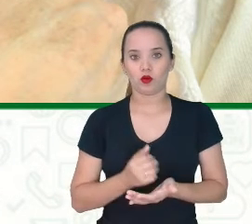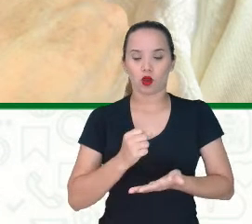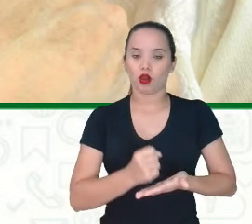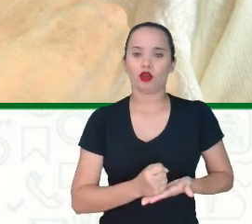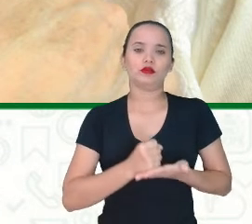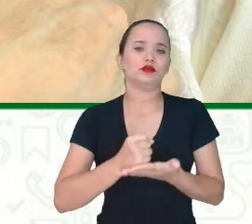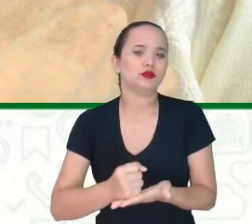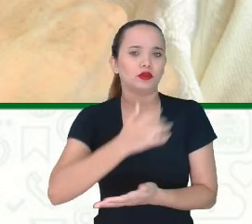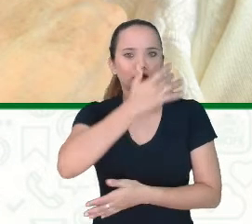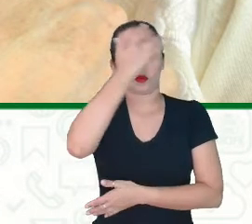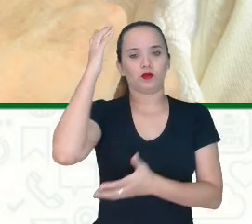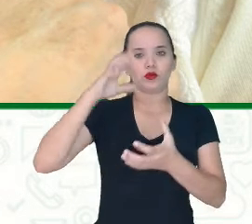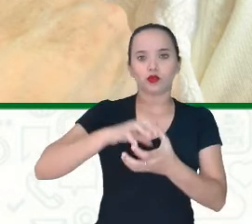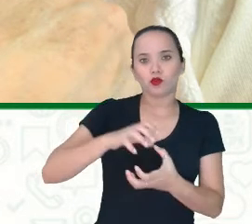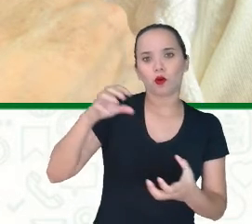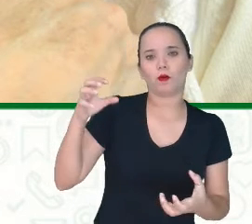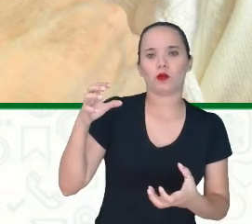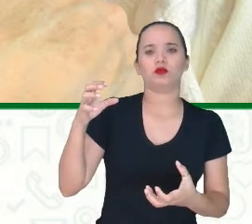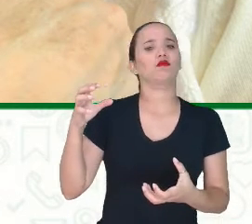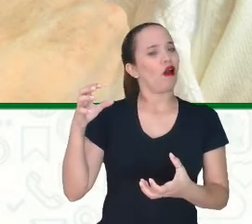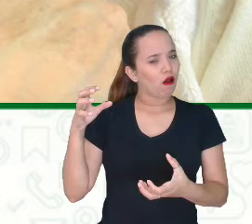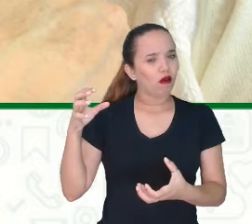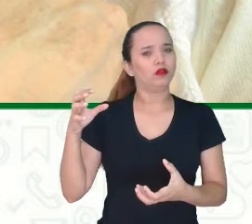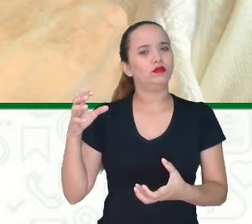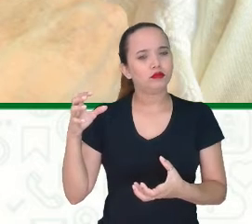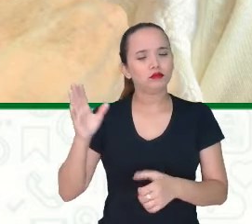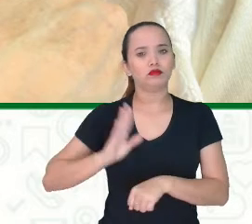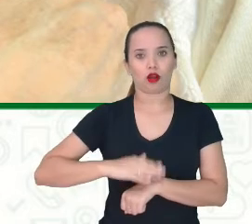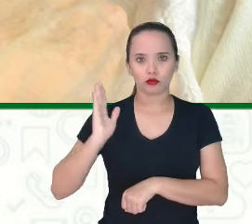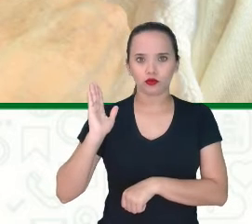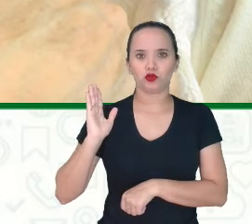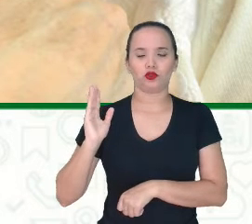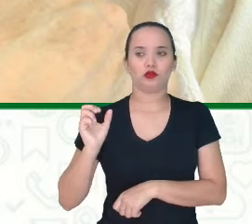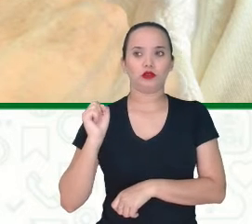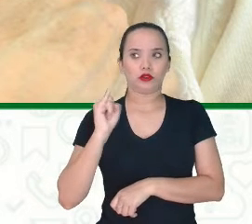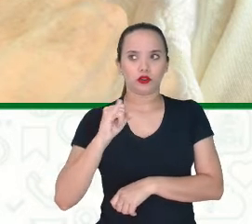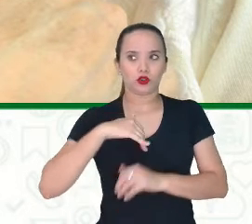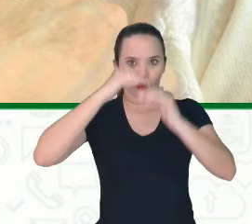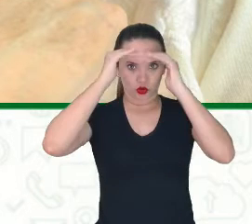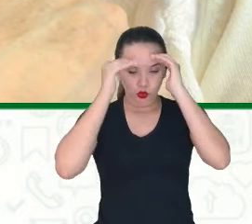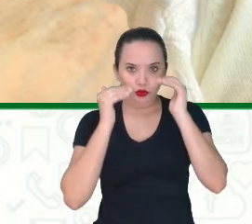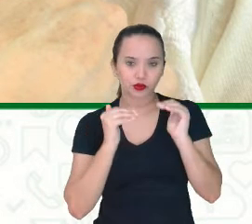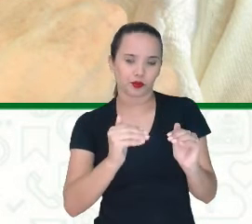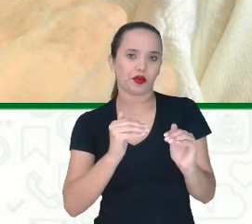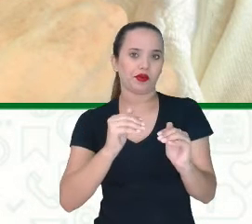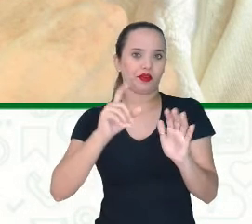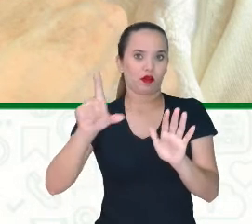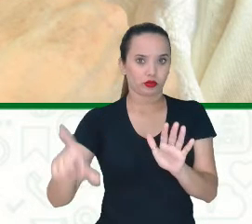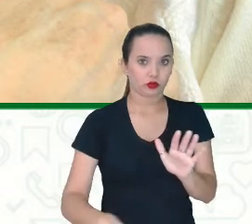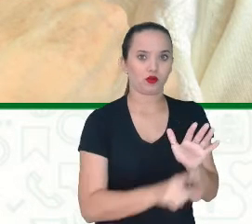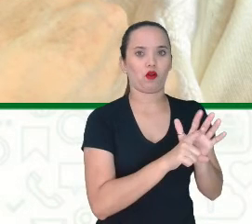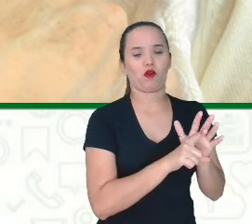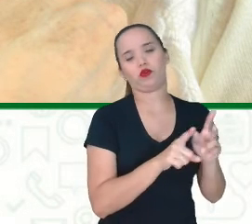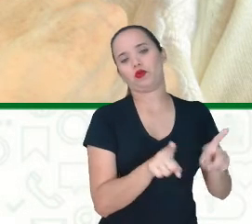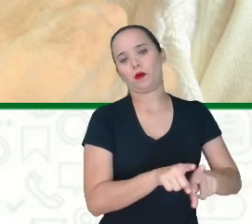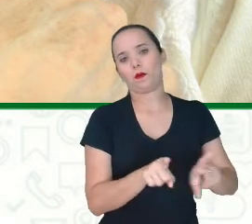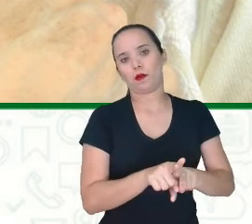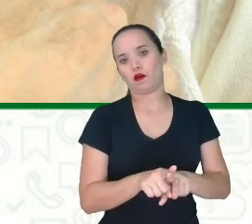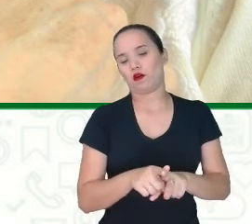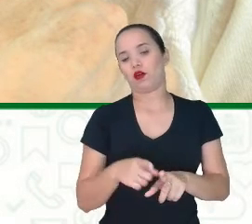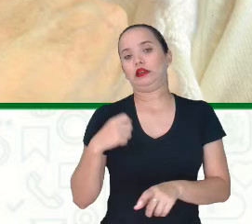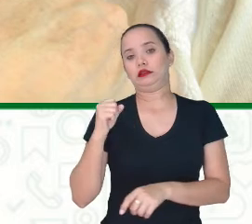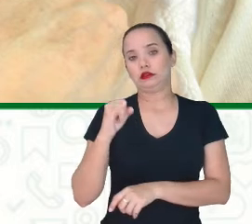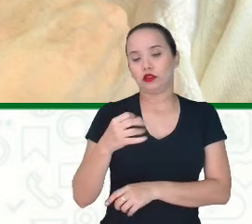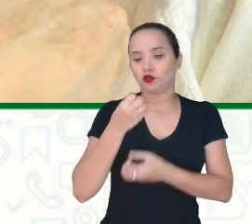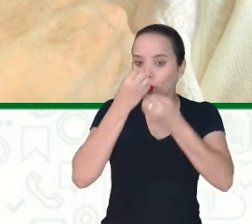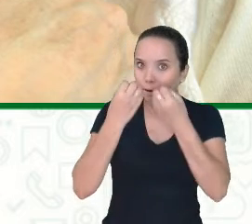velha Quando respeitamos As leis Quando somos gentis